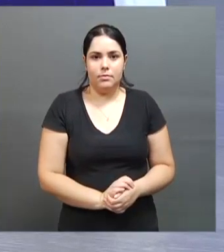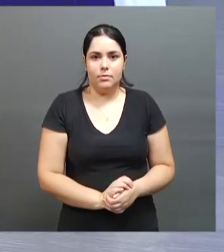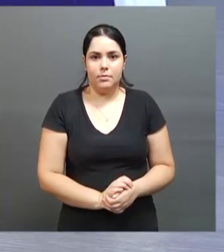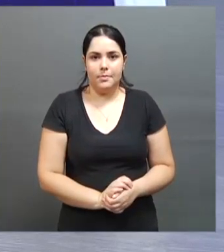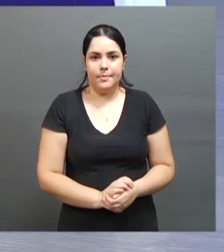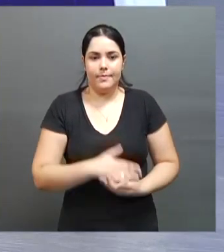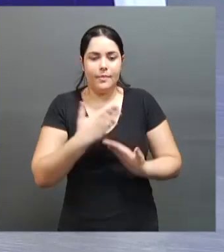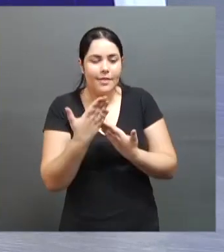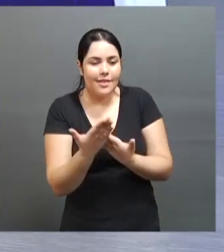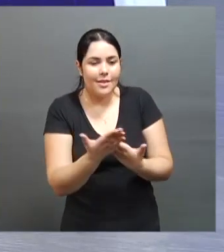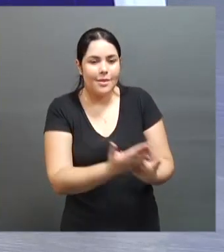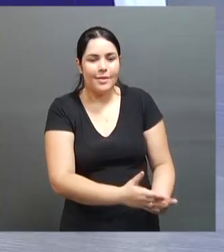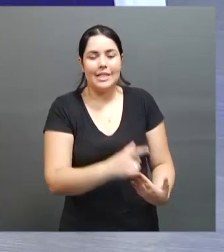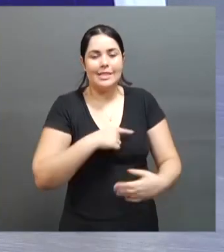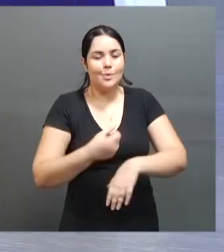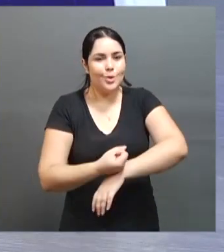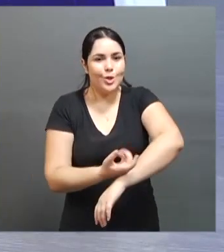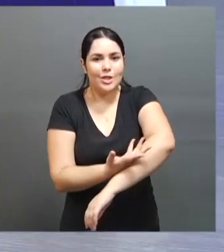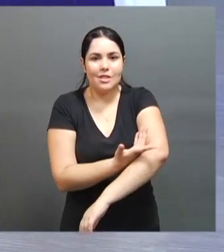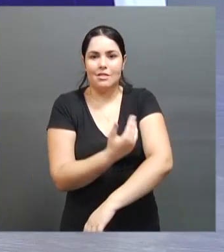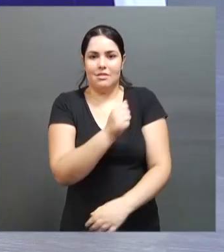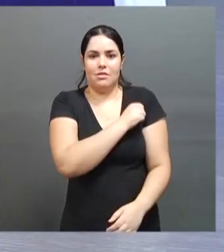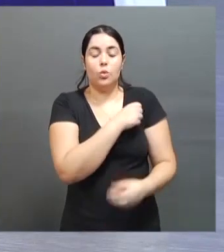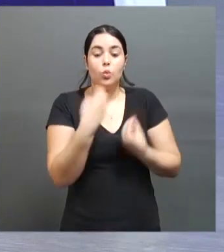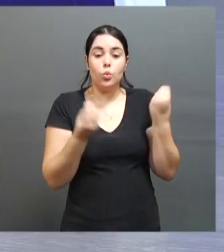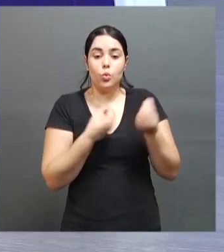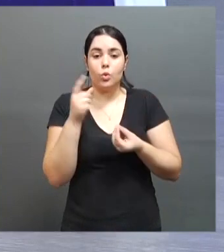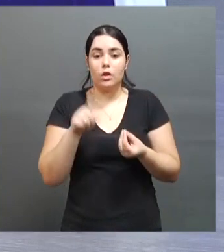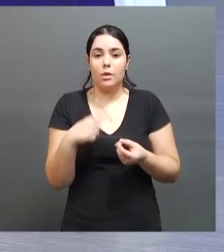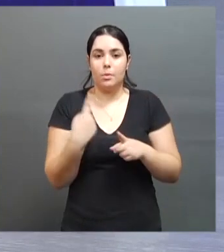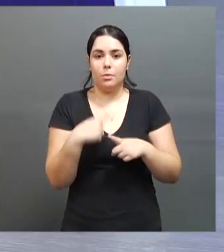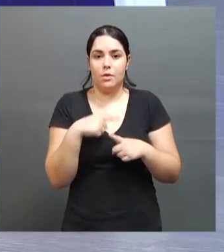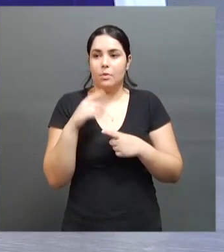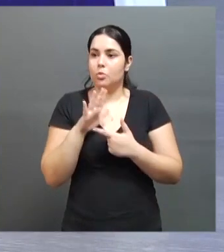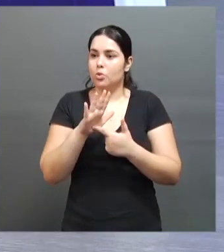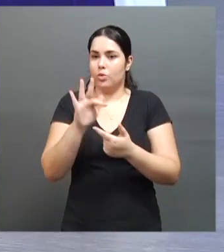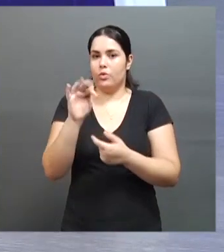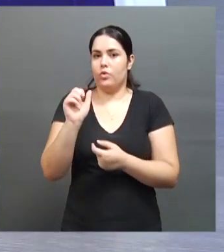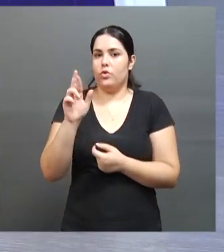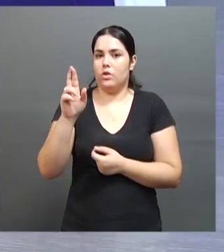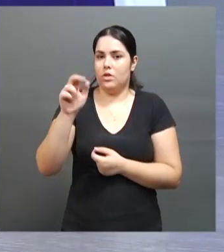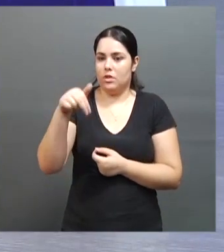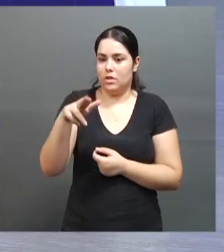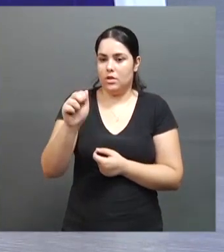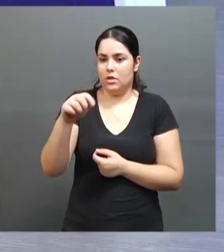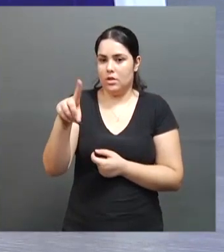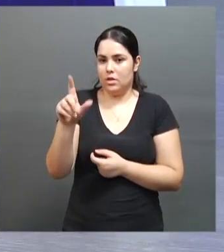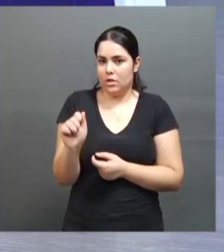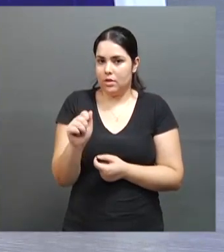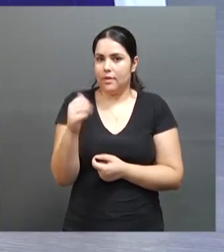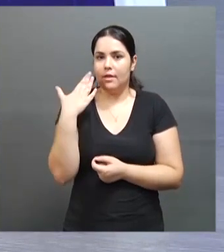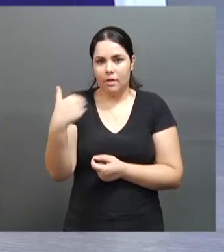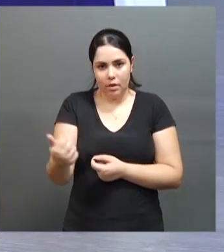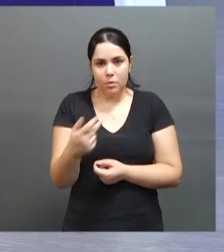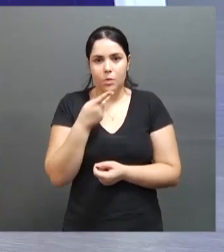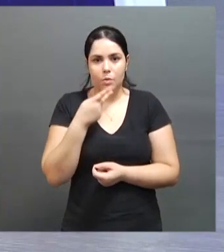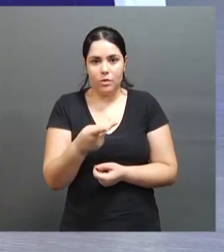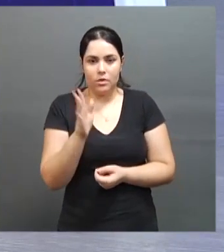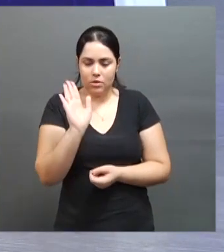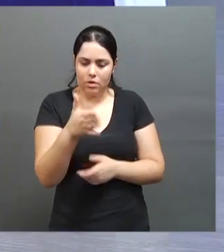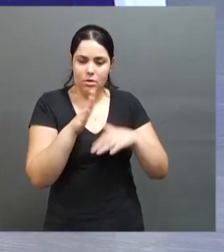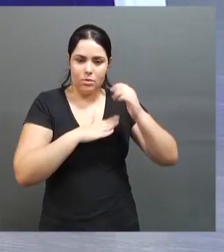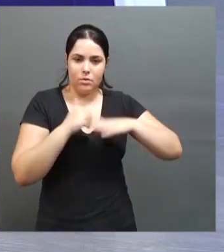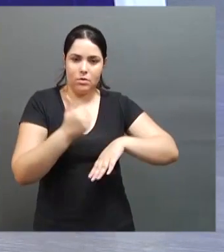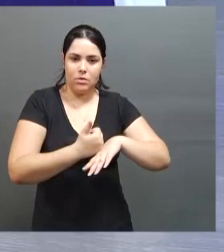recebida com tanta emoção lá por eles? Como é que foi? Porque a gente viu, por exemplo, a Fernanda Nouveau, ela sendo referência, ela comentando uma atleta que já é